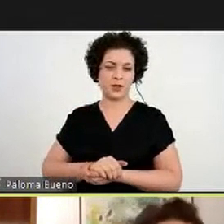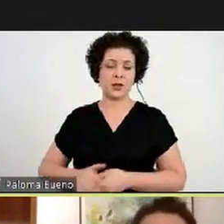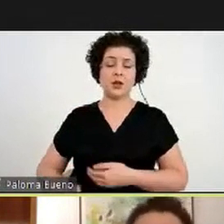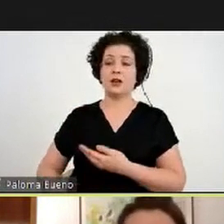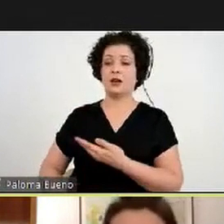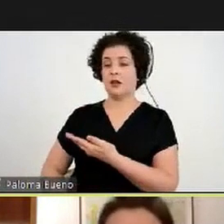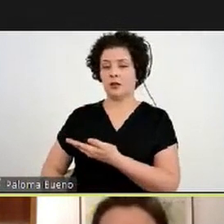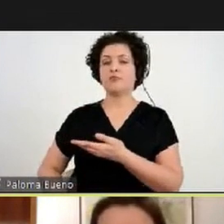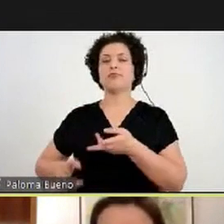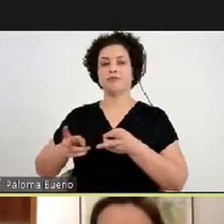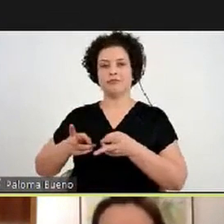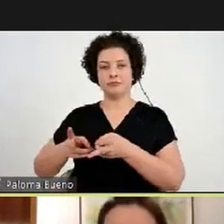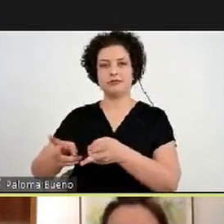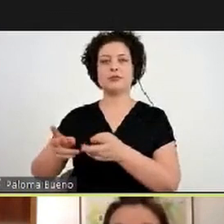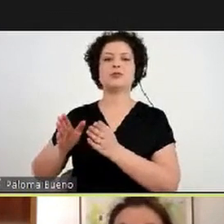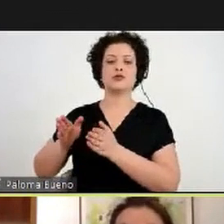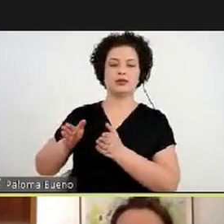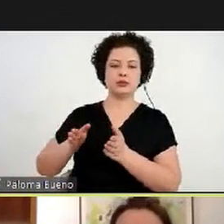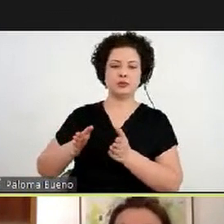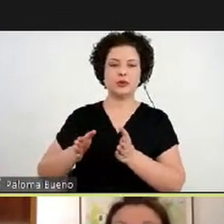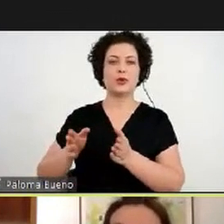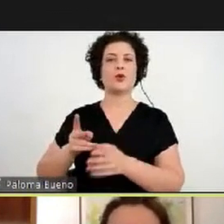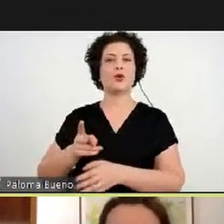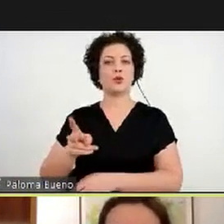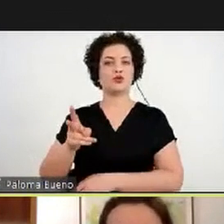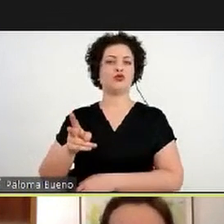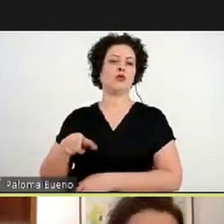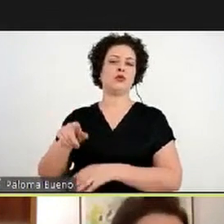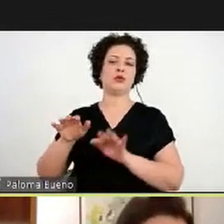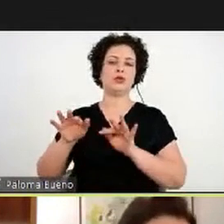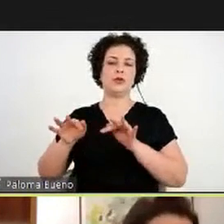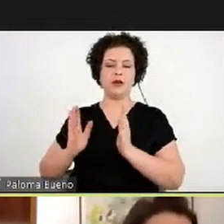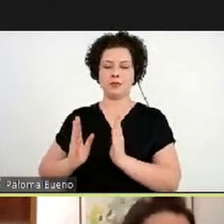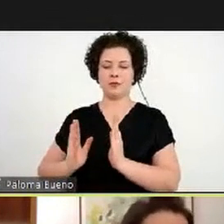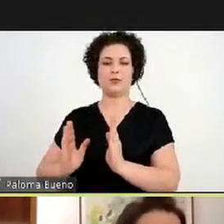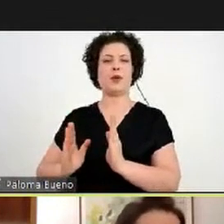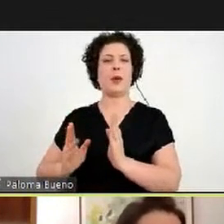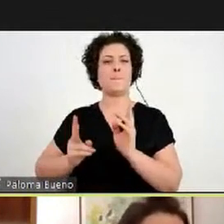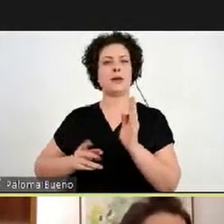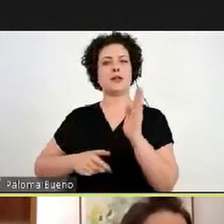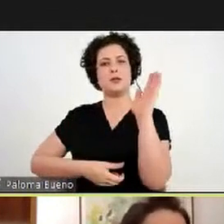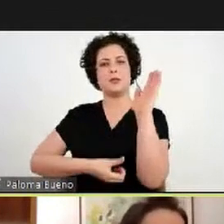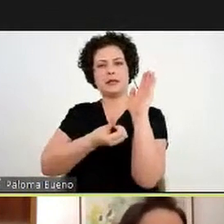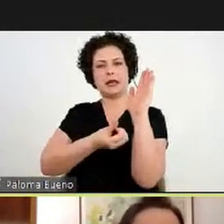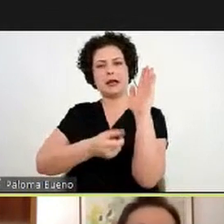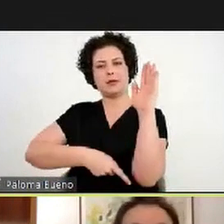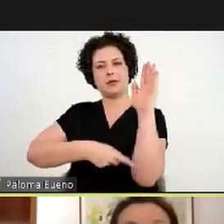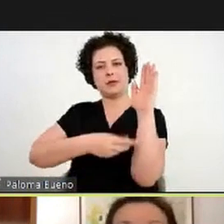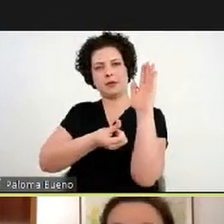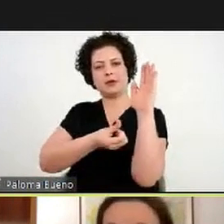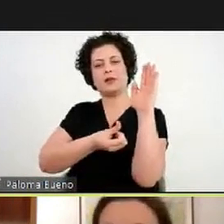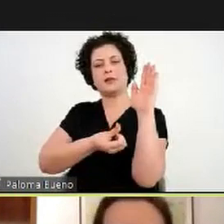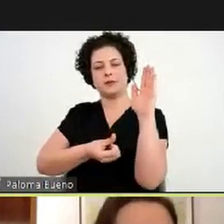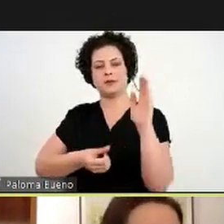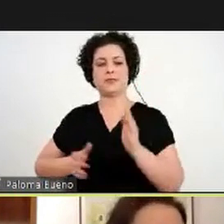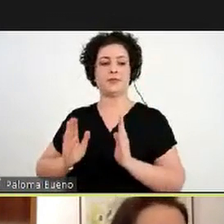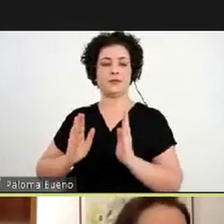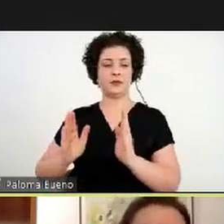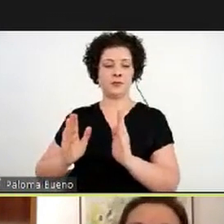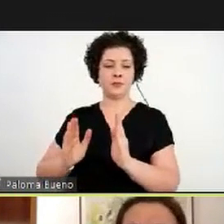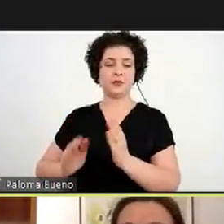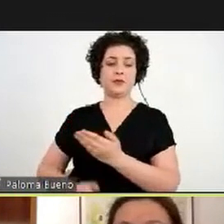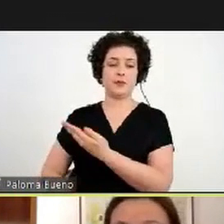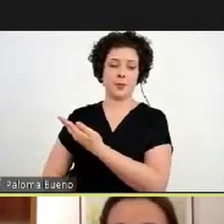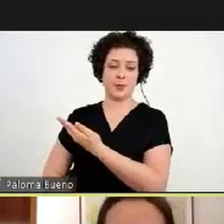Bom, seguindo no percurso, então a gente chega no final desse piso, no sexto andar, tem o Rauschenberg, Robert Rauschenberg,